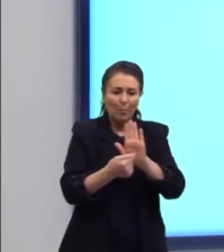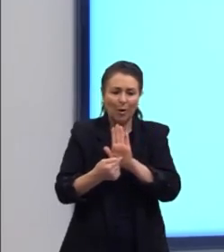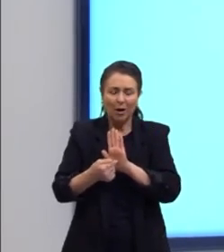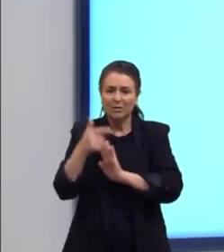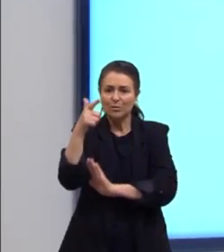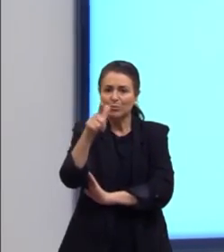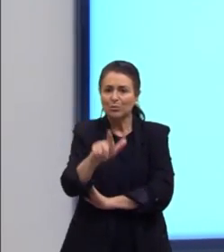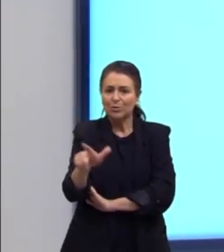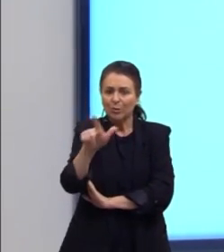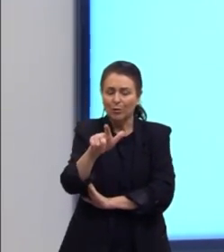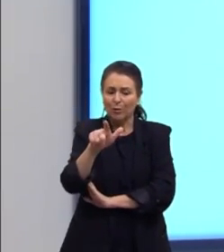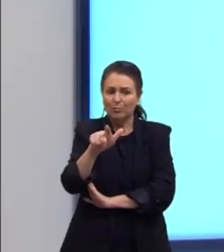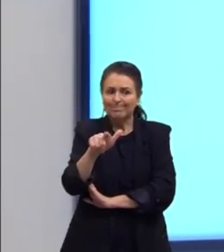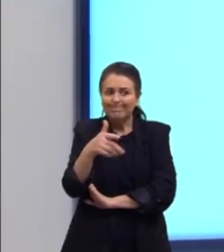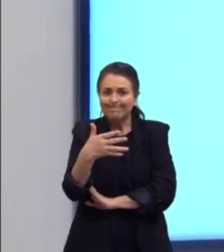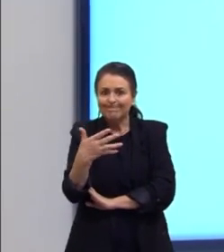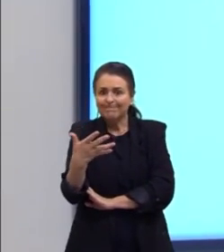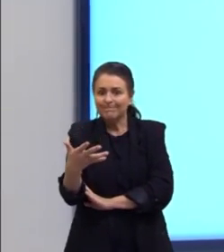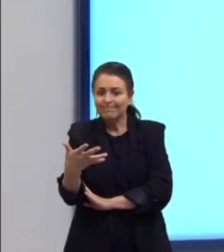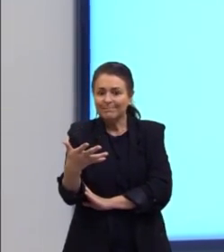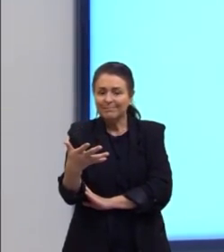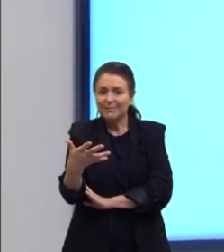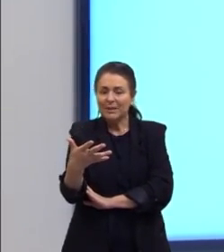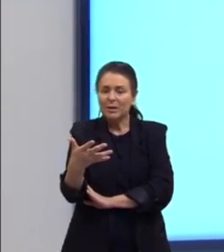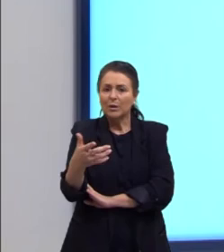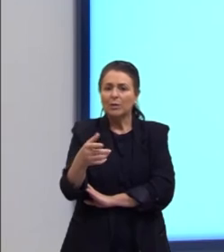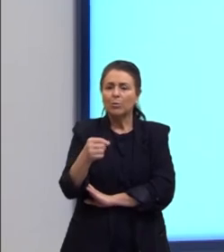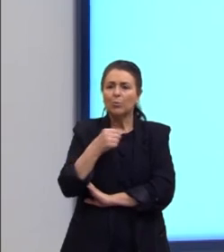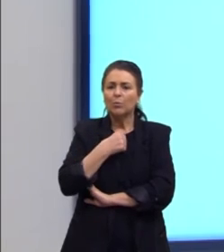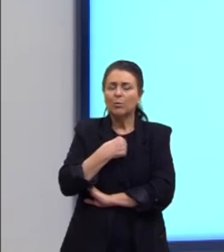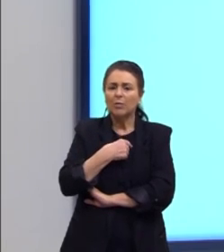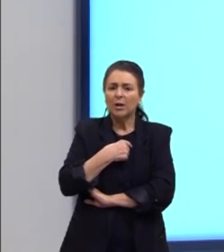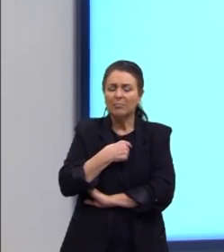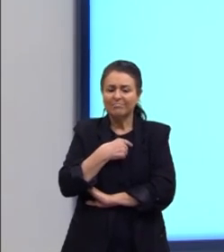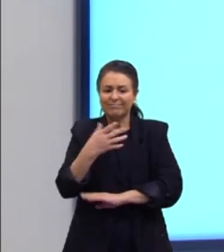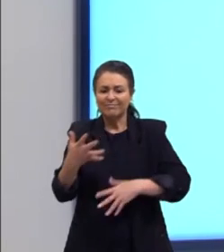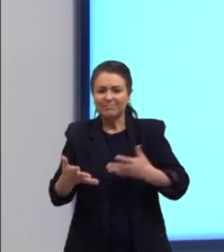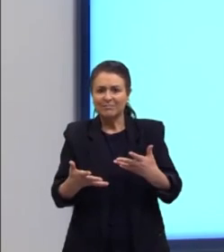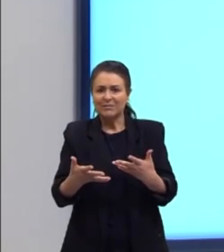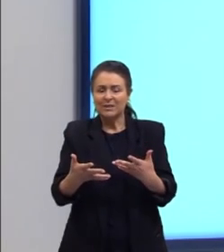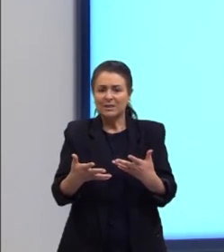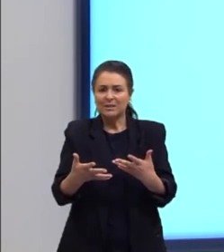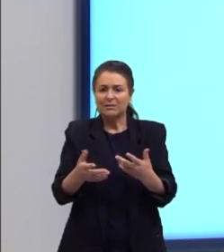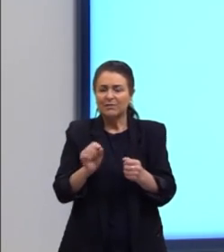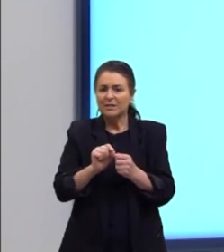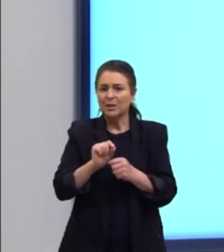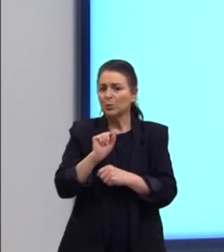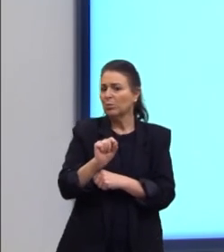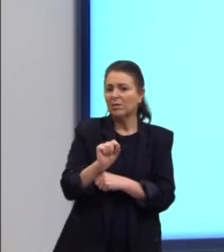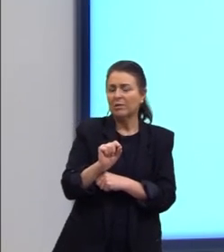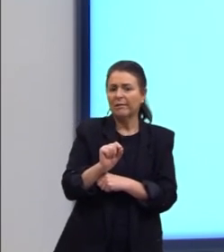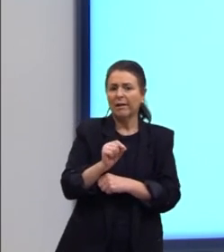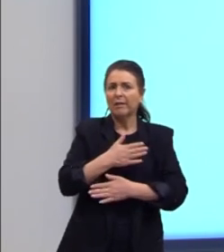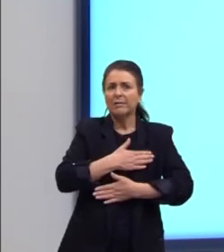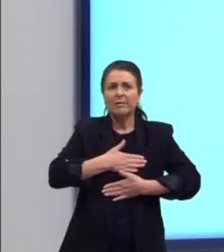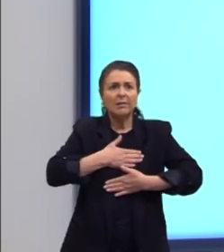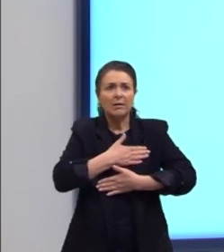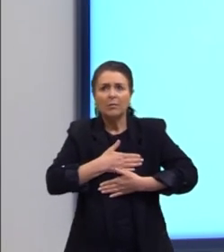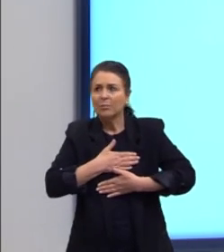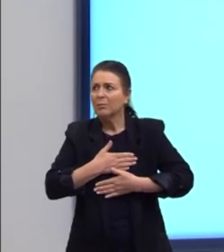no momento em que estão no momento em que estão celebrando a volta